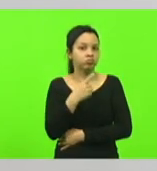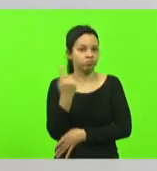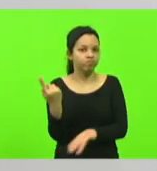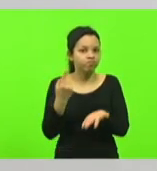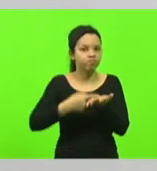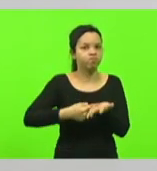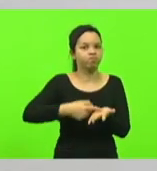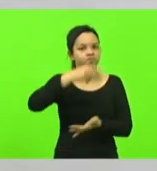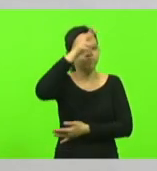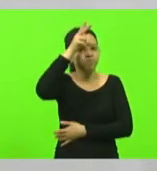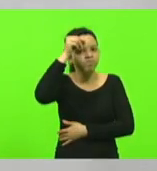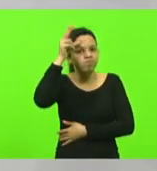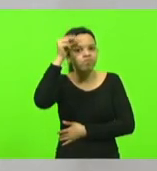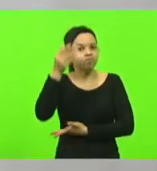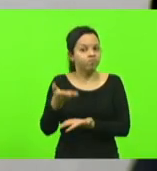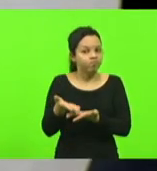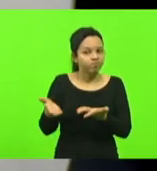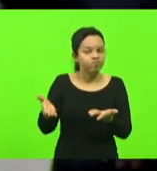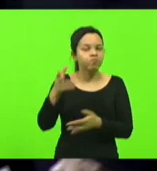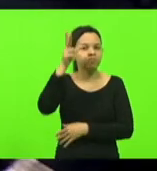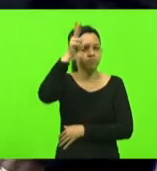prefeituras, com seus prefeitos.